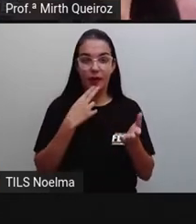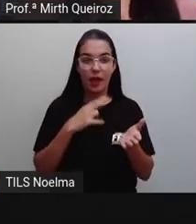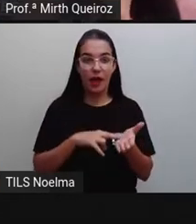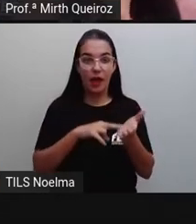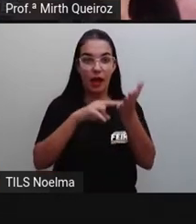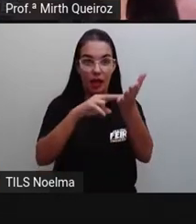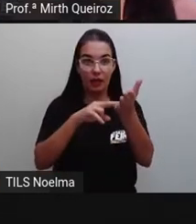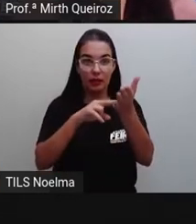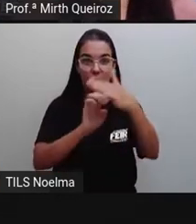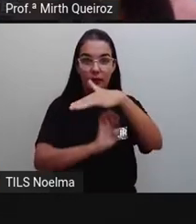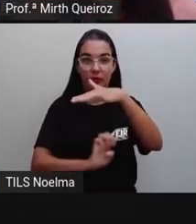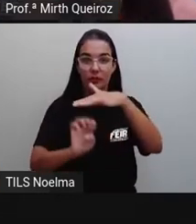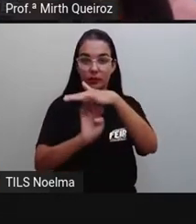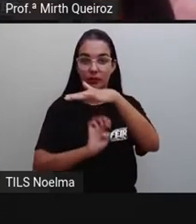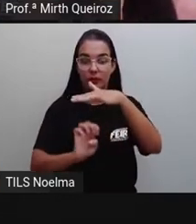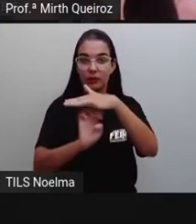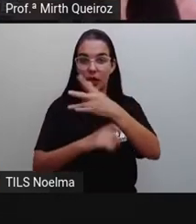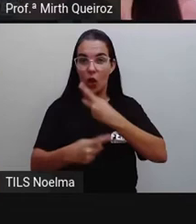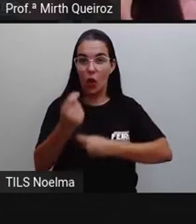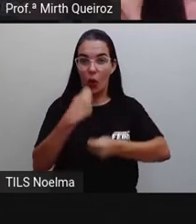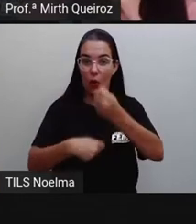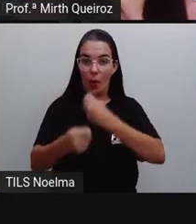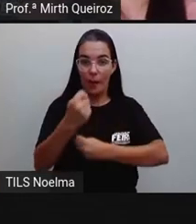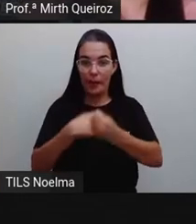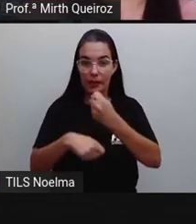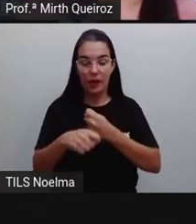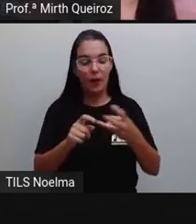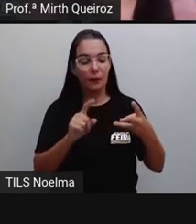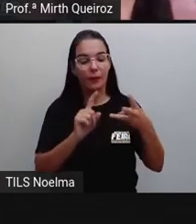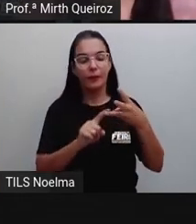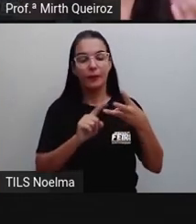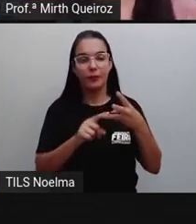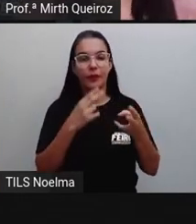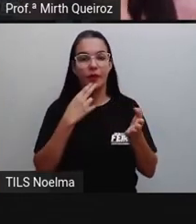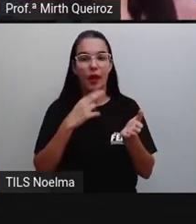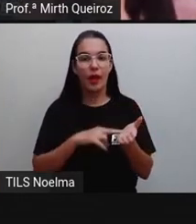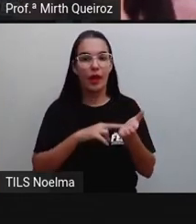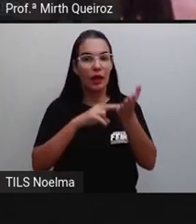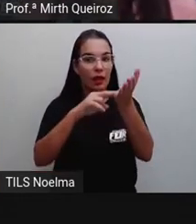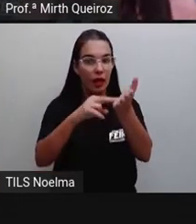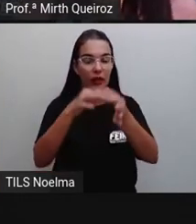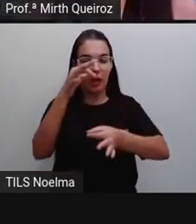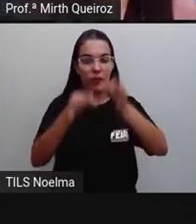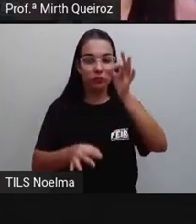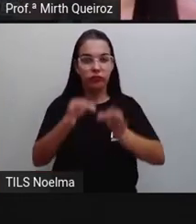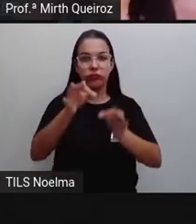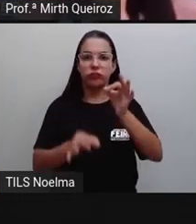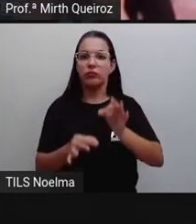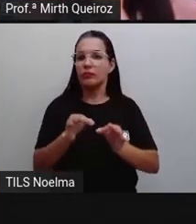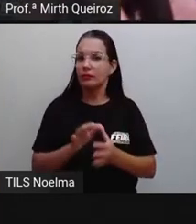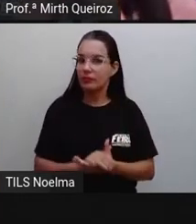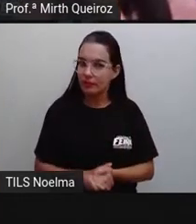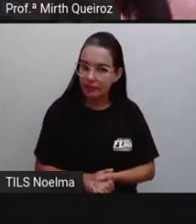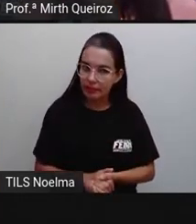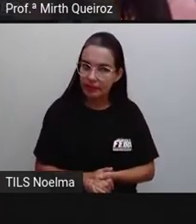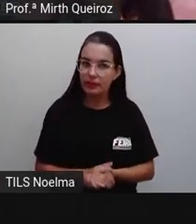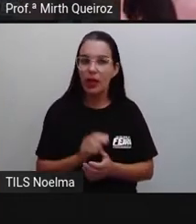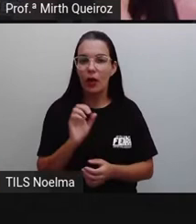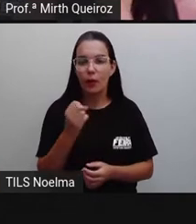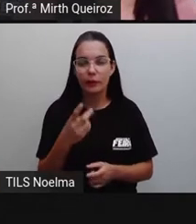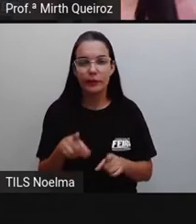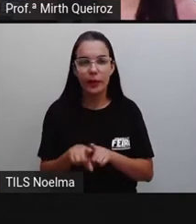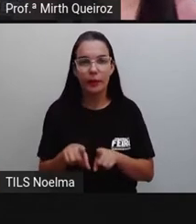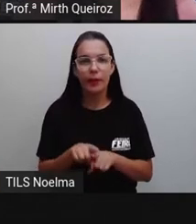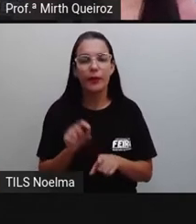empresarial ou comercial, chamada de carta comercial, e a carta oficial, ou também